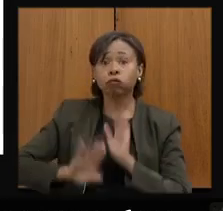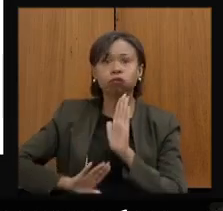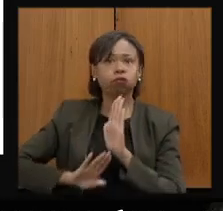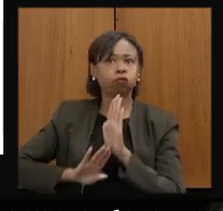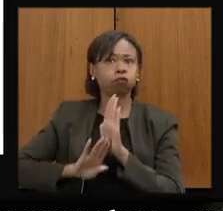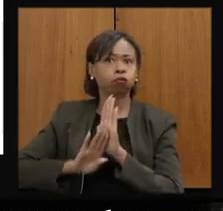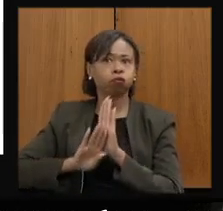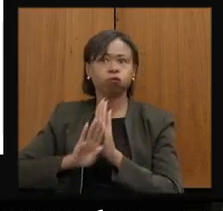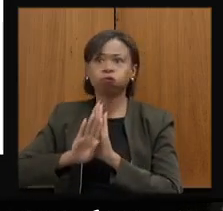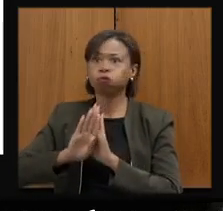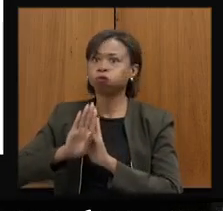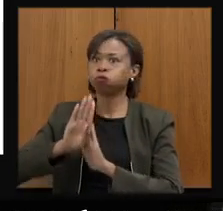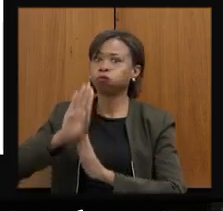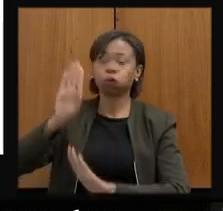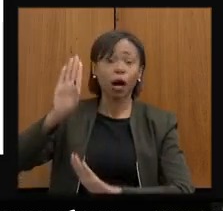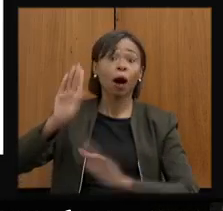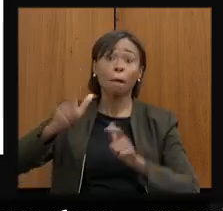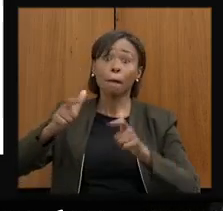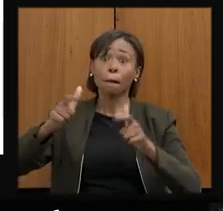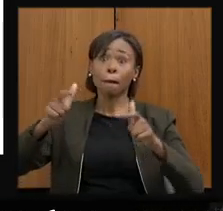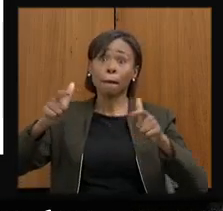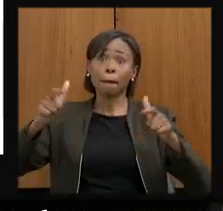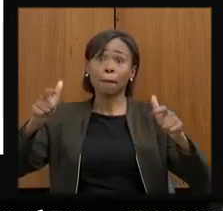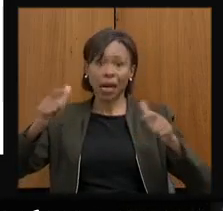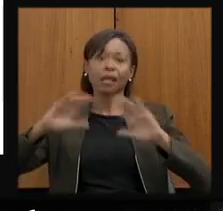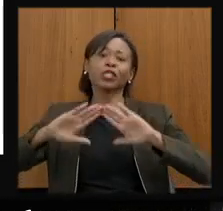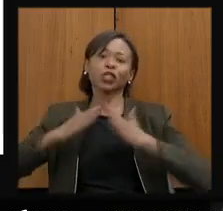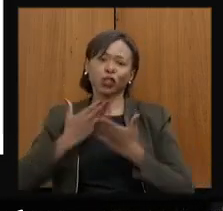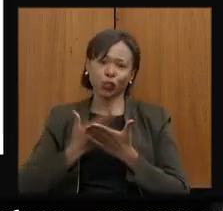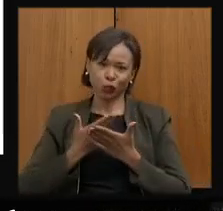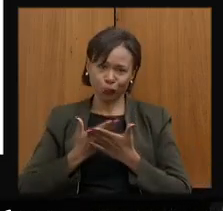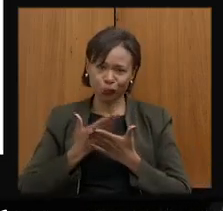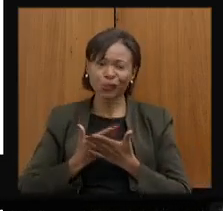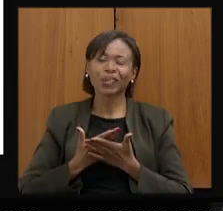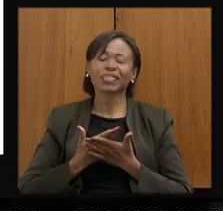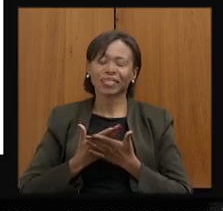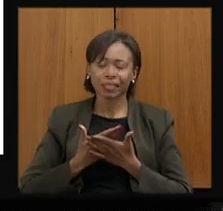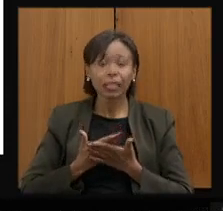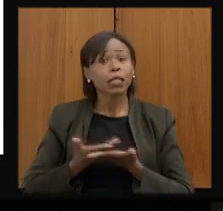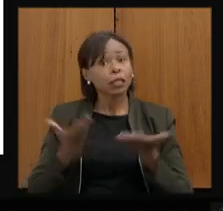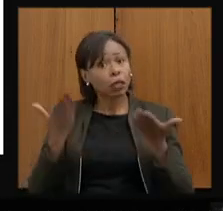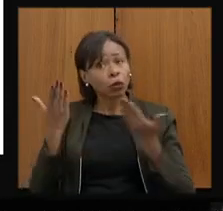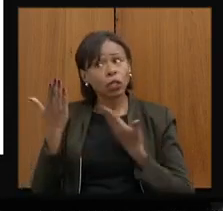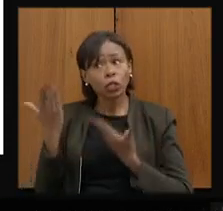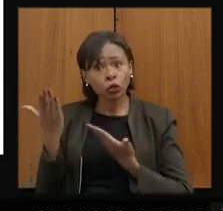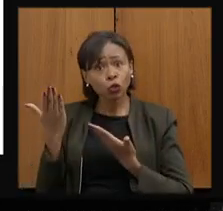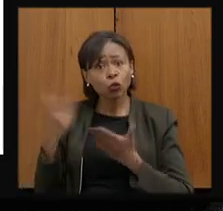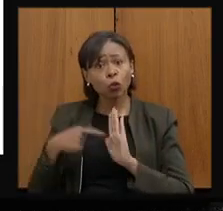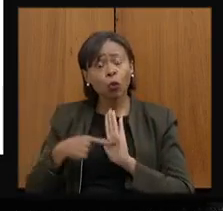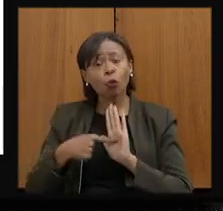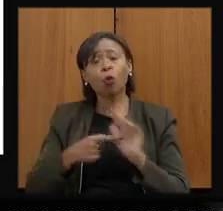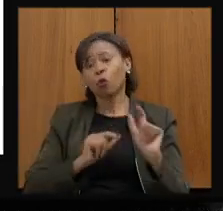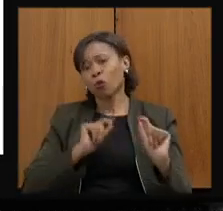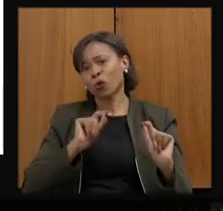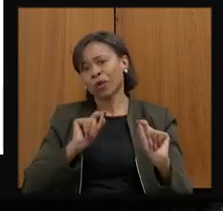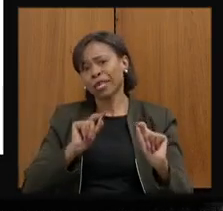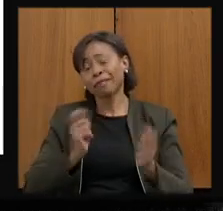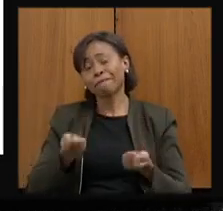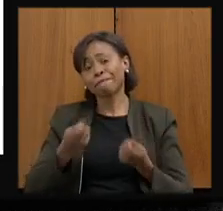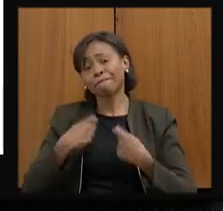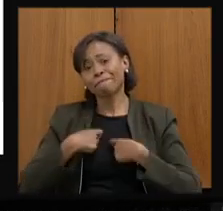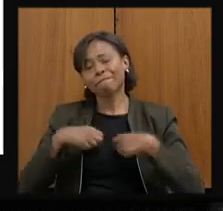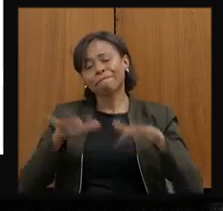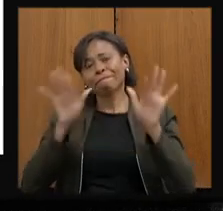avançado, expandido dentro das nossas escolas. Então, isso é algo que nos enche de